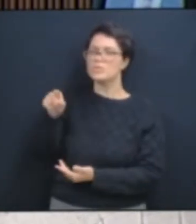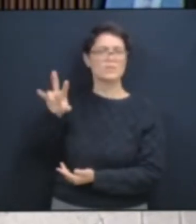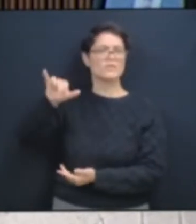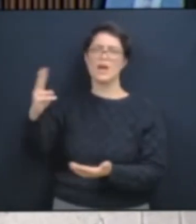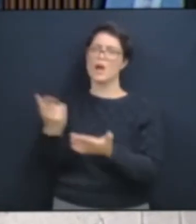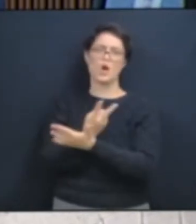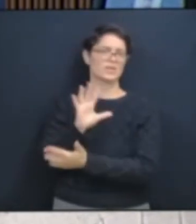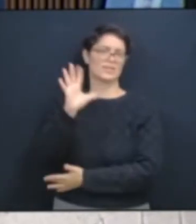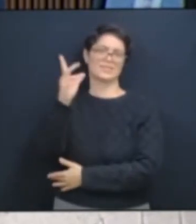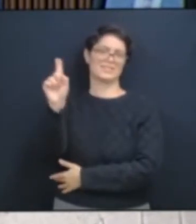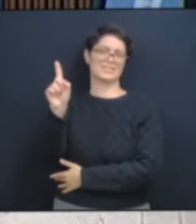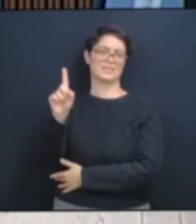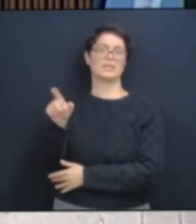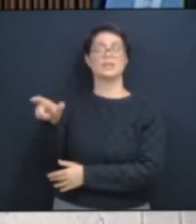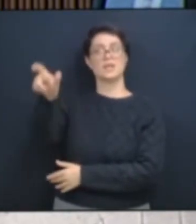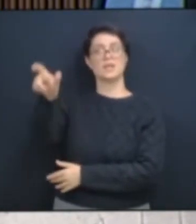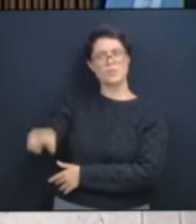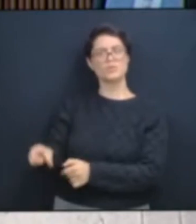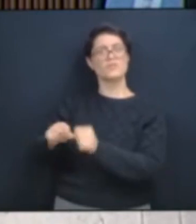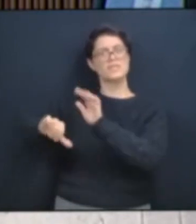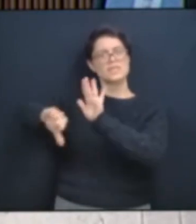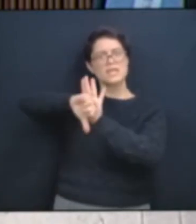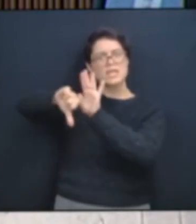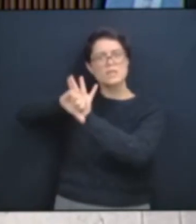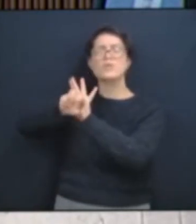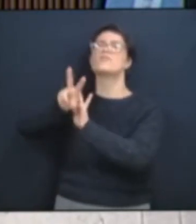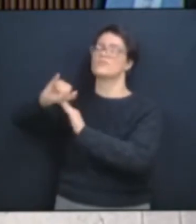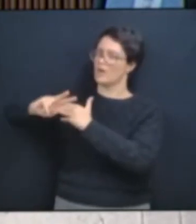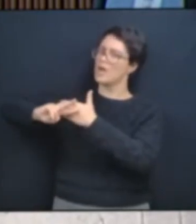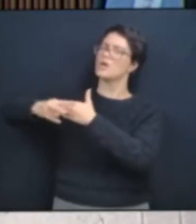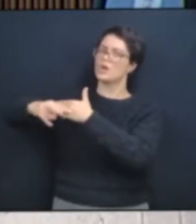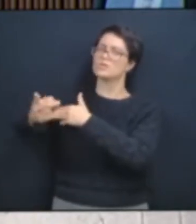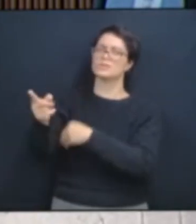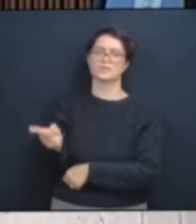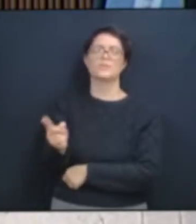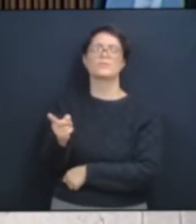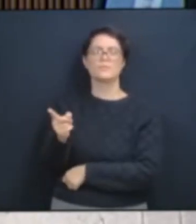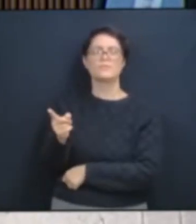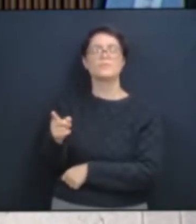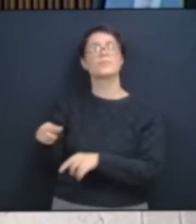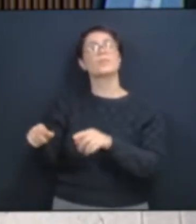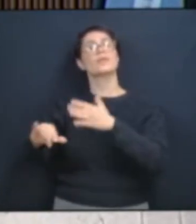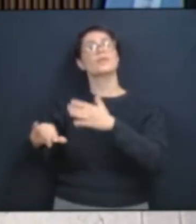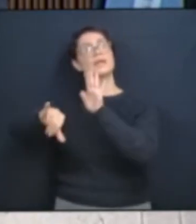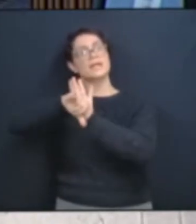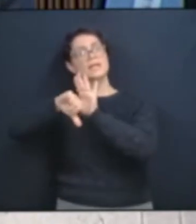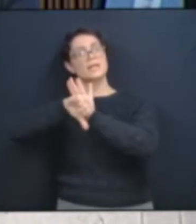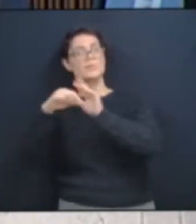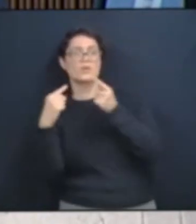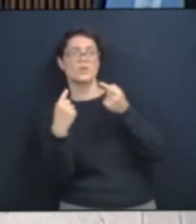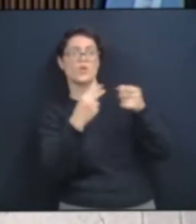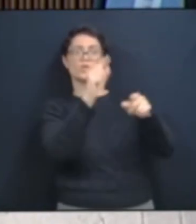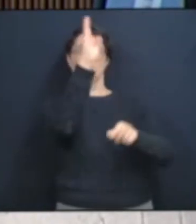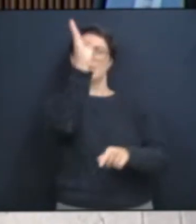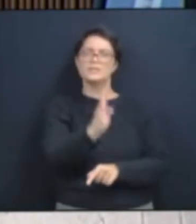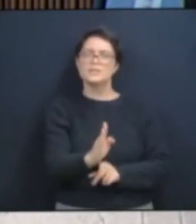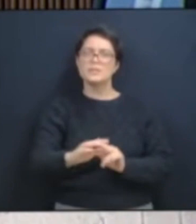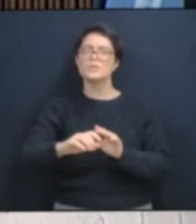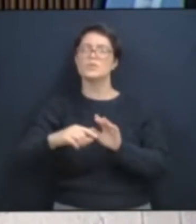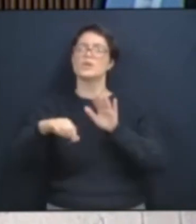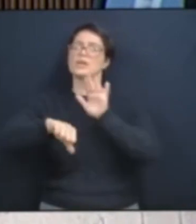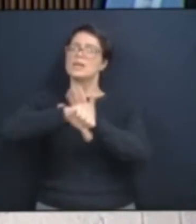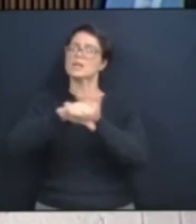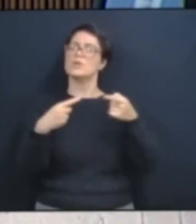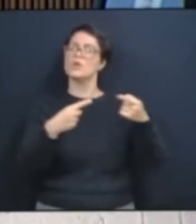Ele vai pagar pelos crimes que ele cometeu. Inclusive contra o Brasil, contra o seu povo e